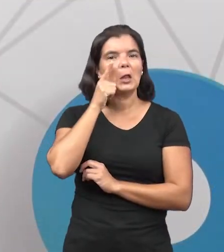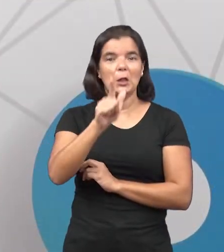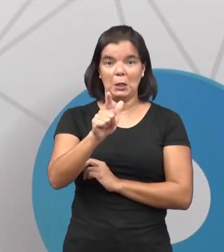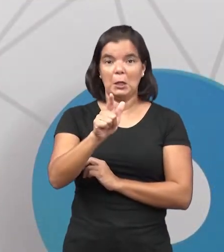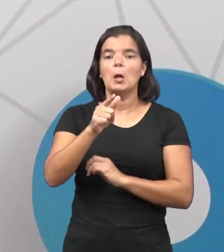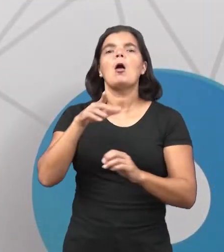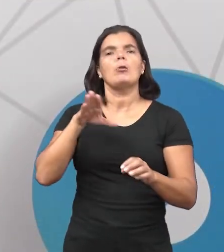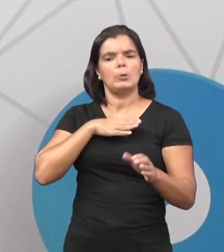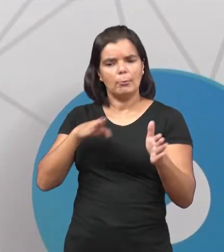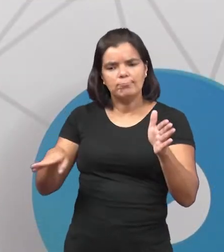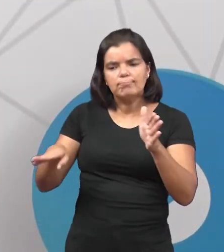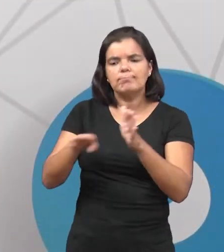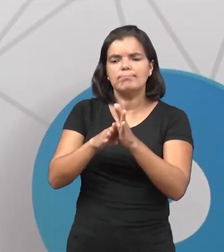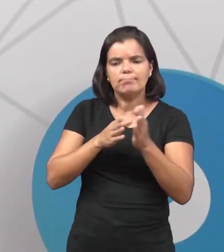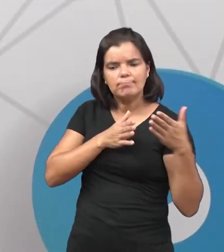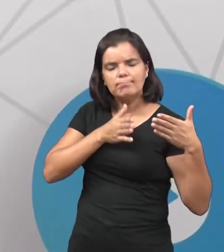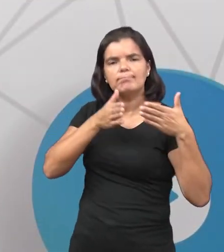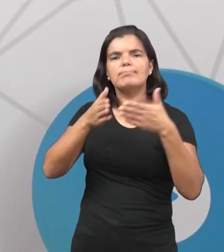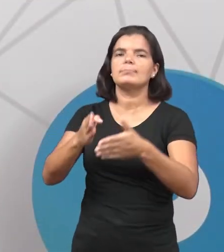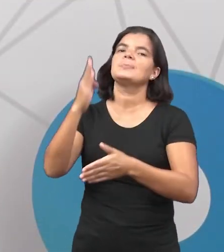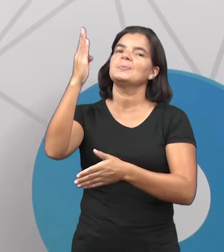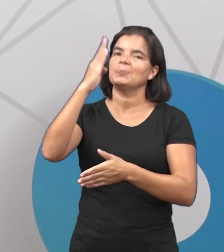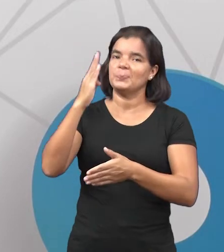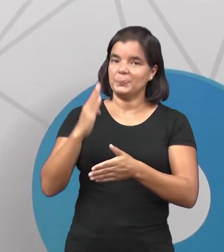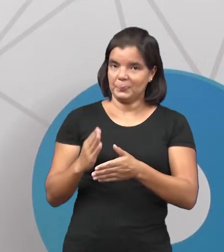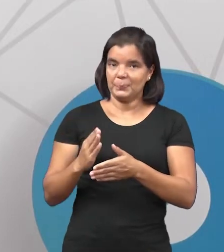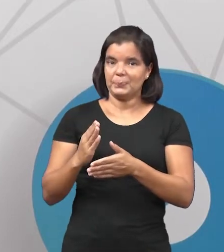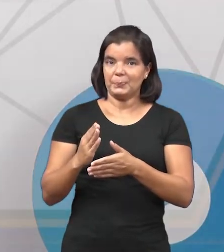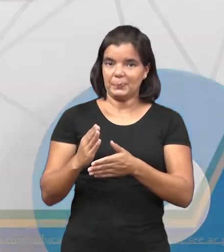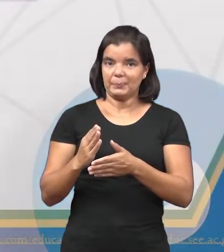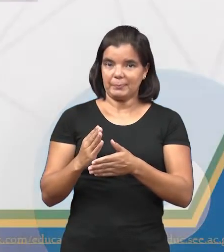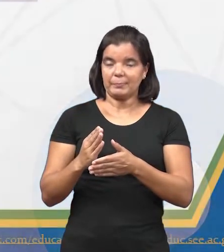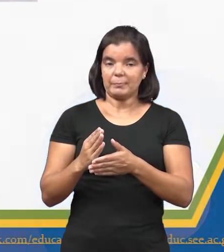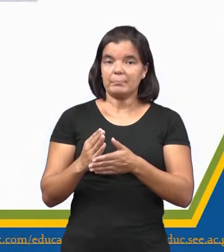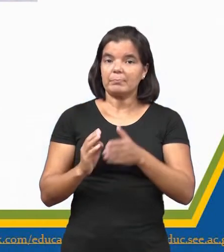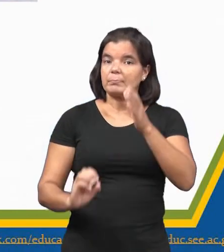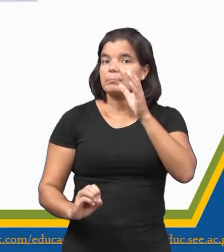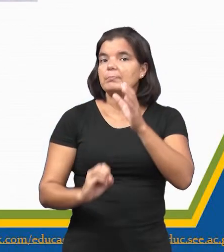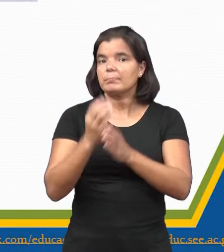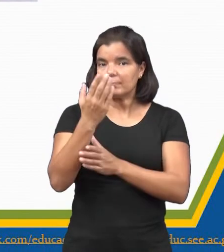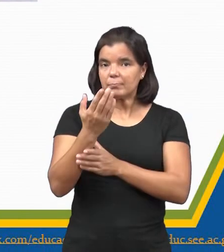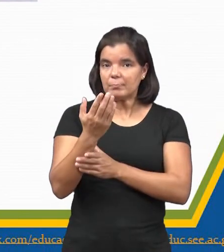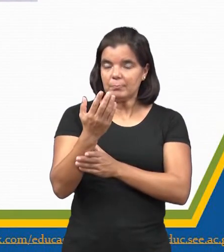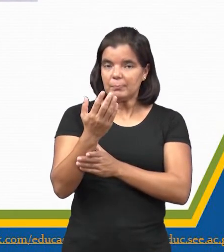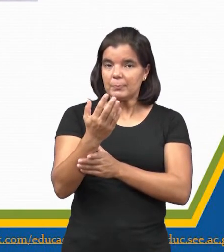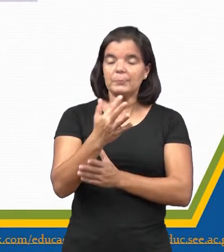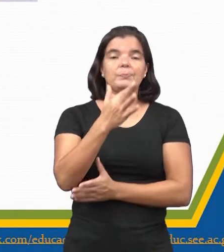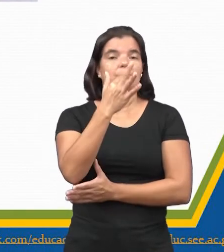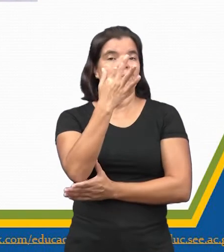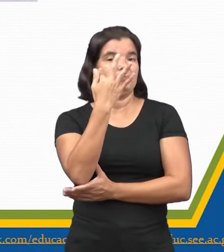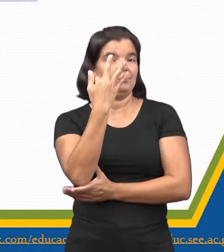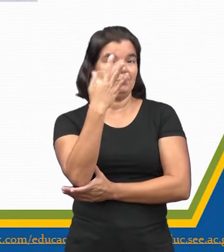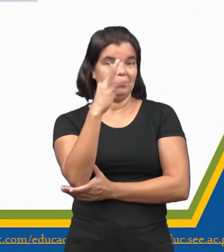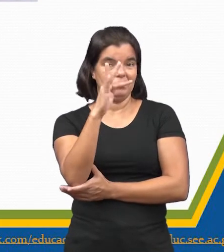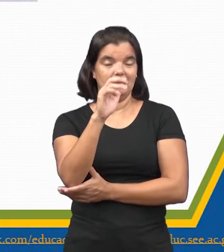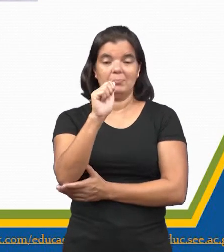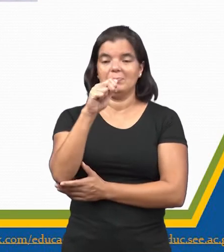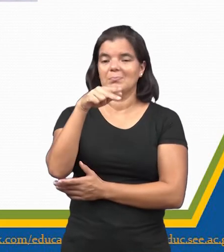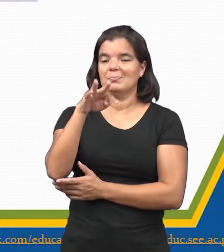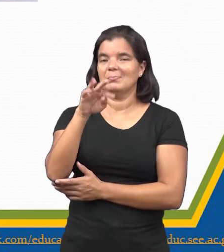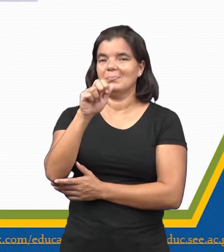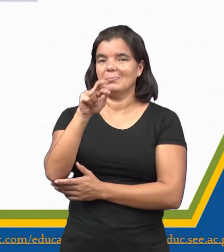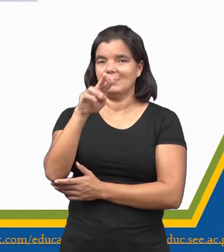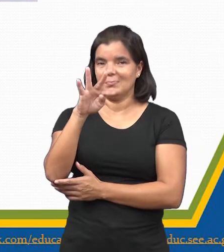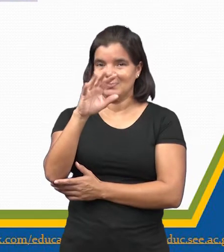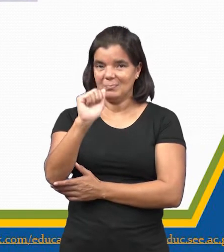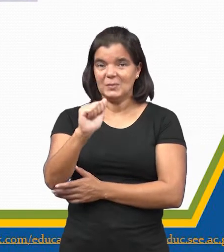Eles até invadiram o Brasil e fundaram a chamada França Antártida, mas sem êxito,